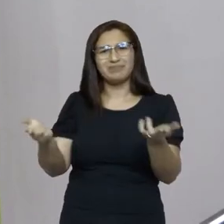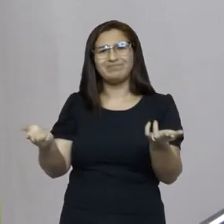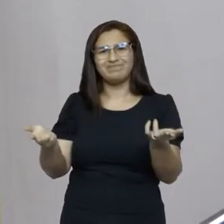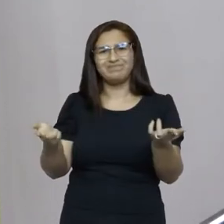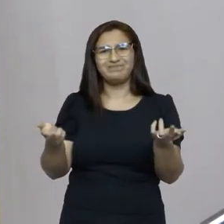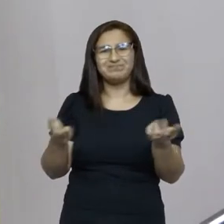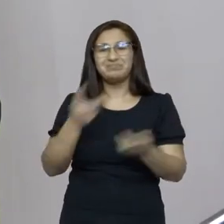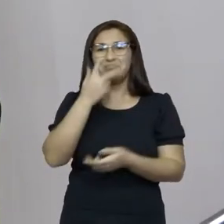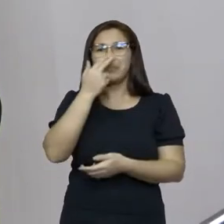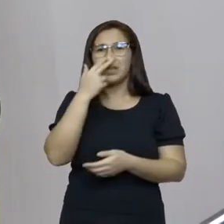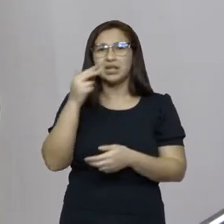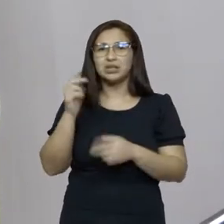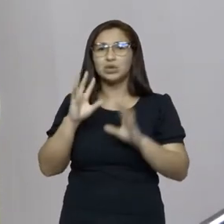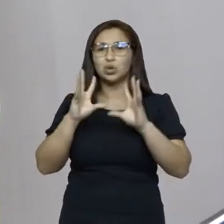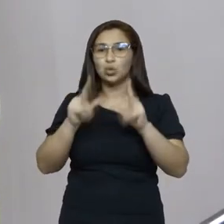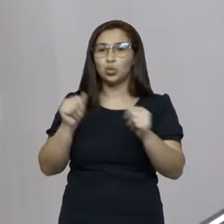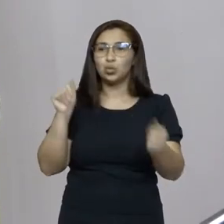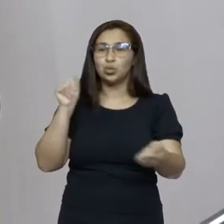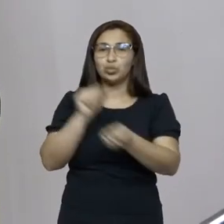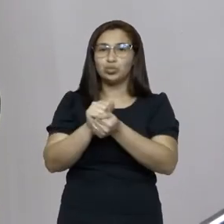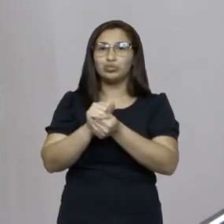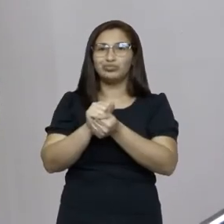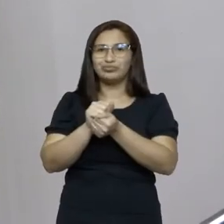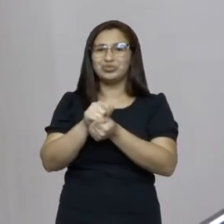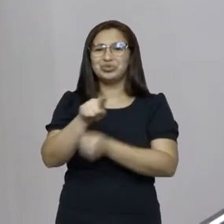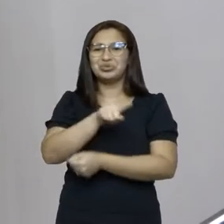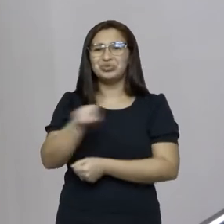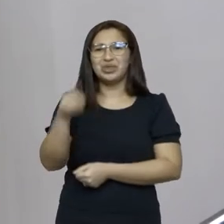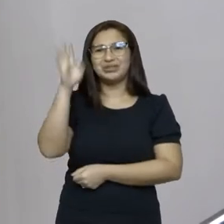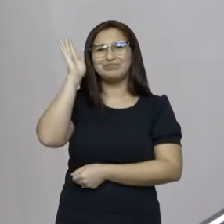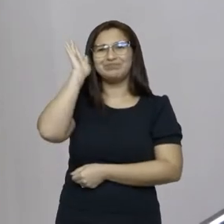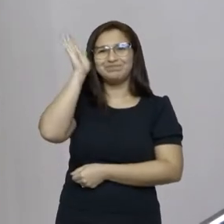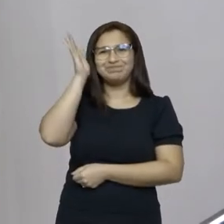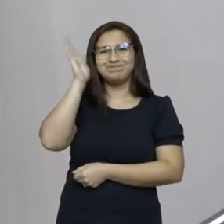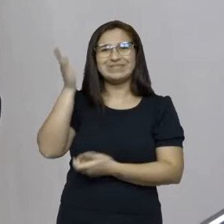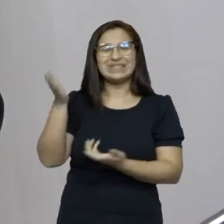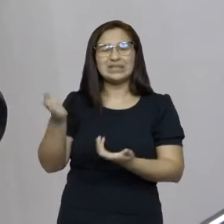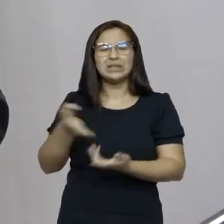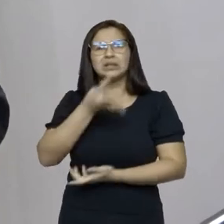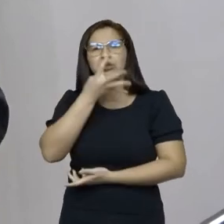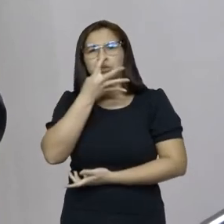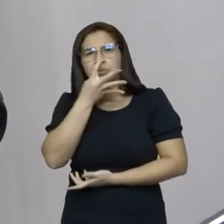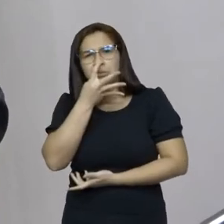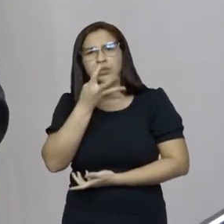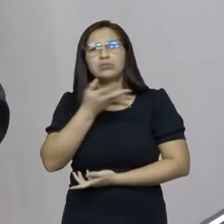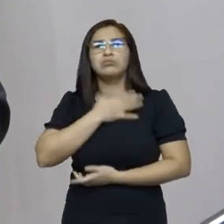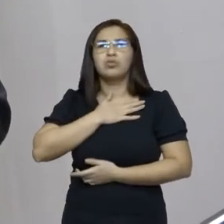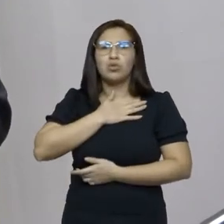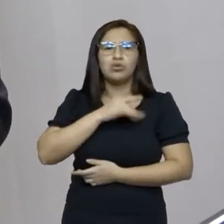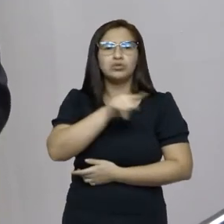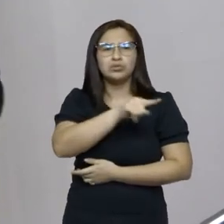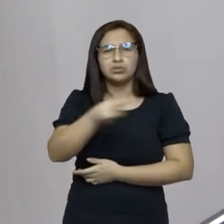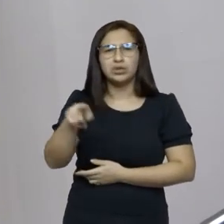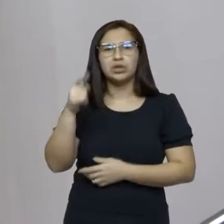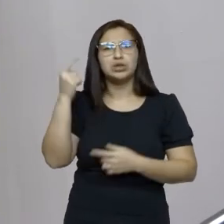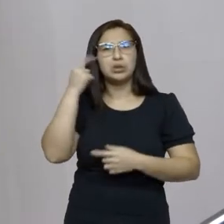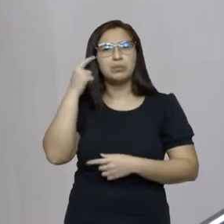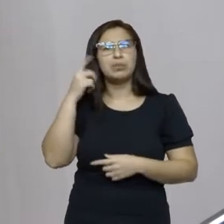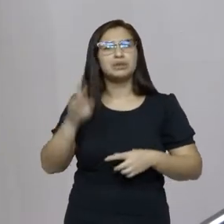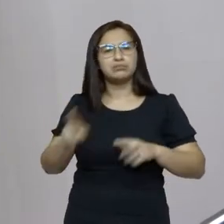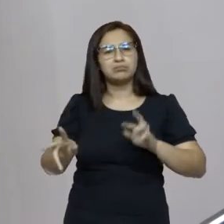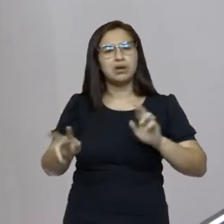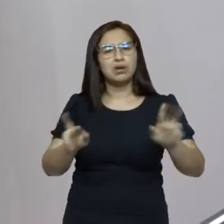burrices. Eu gosto e admiro o pensar diferente, porque o pensar